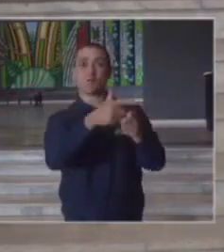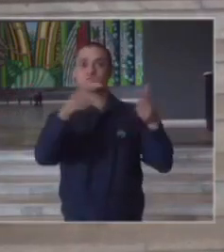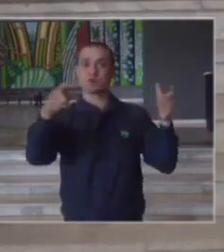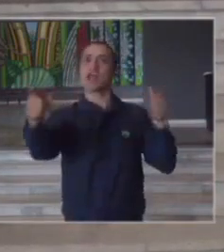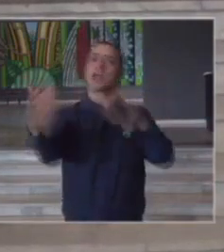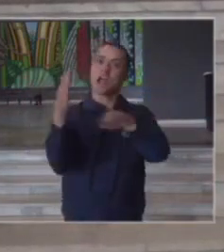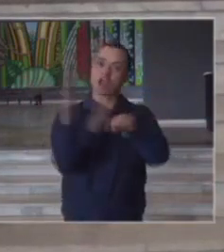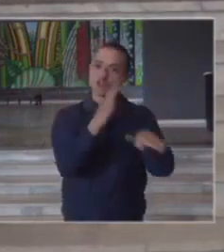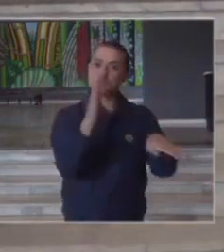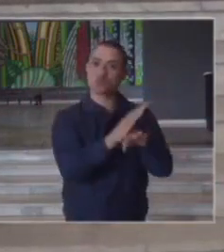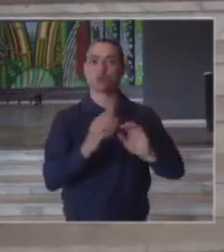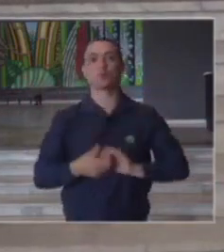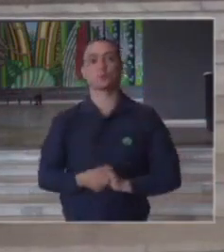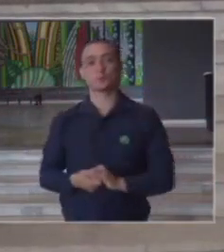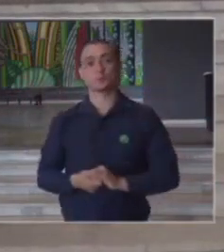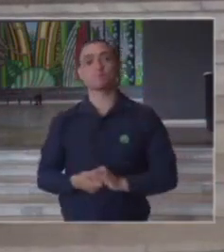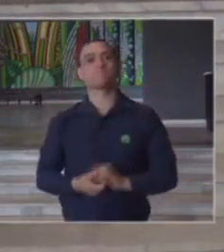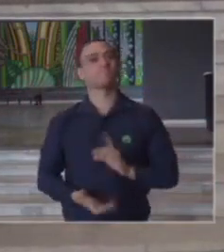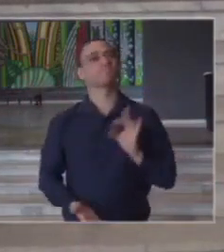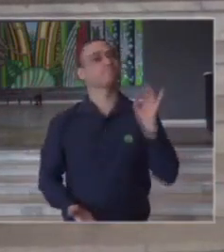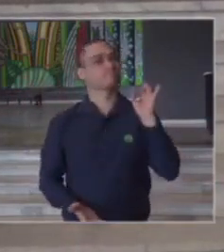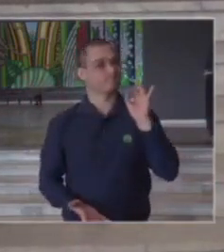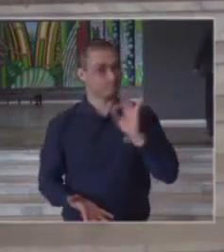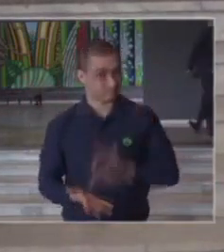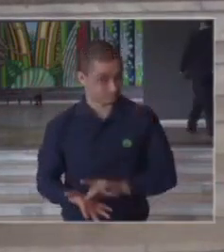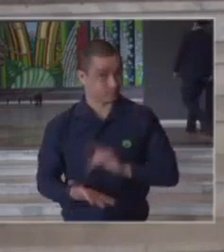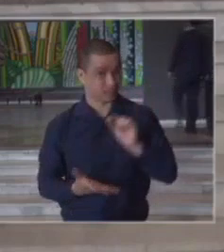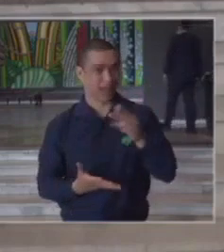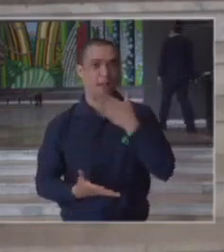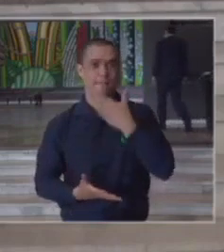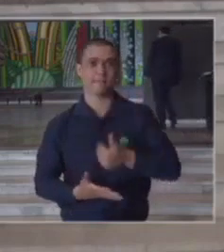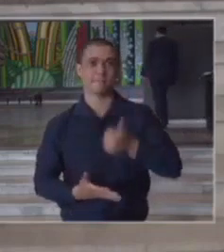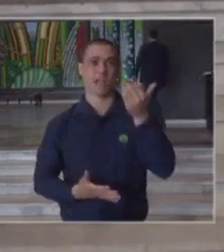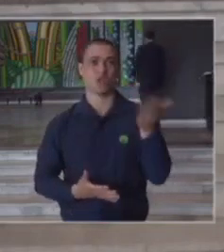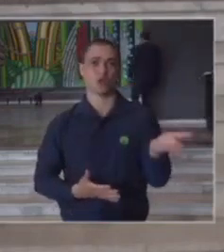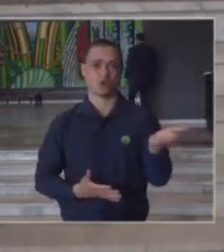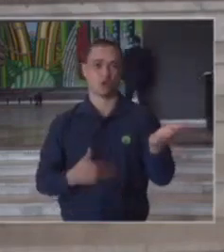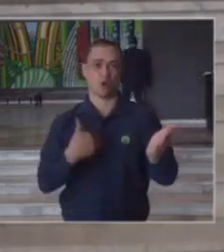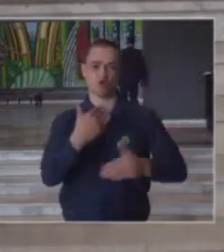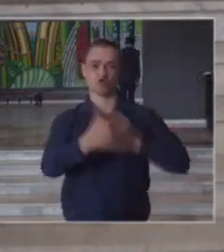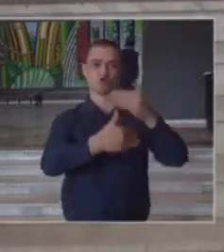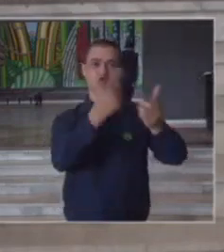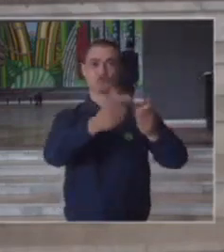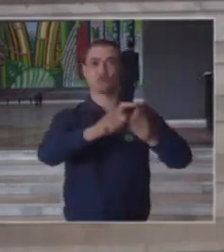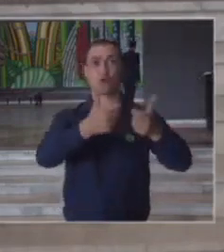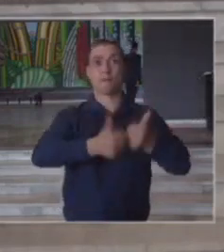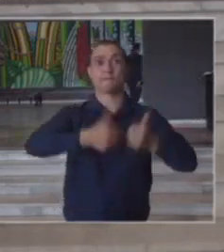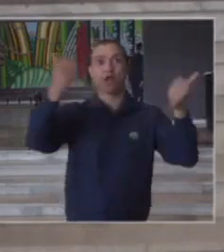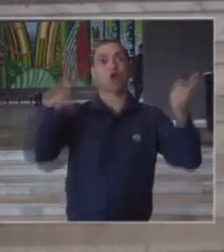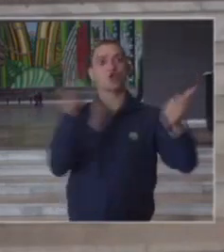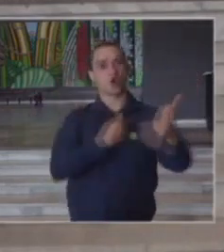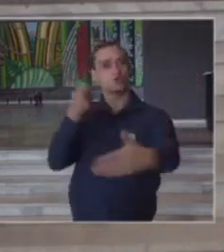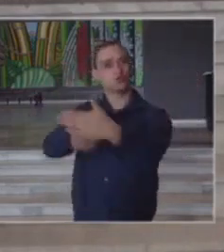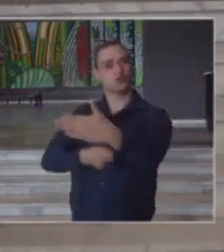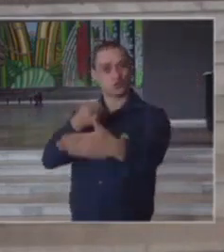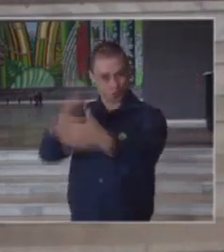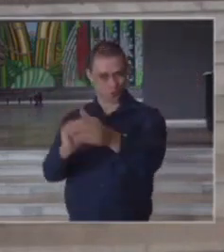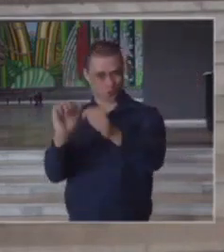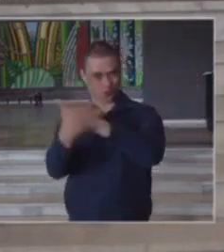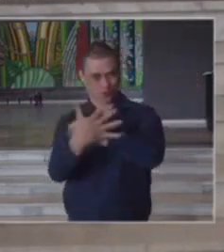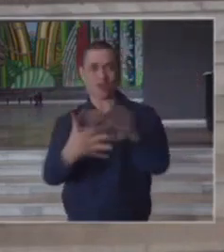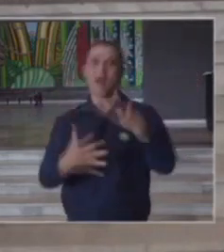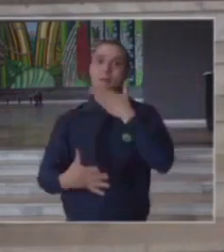que de fato melhoram gradativamente o nosso enfrentamento à